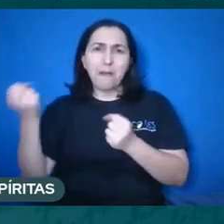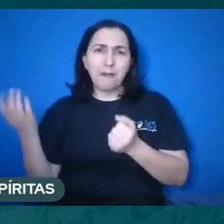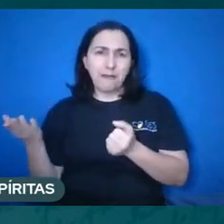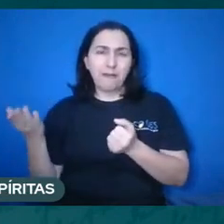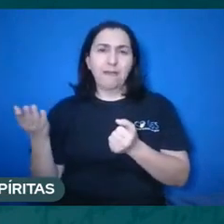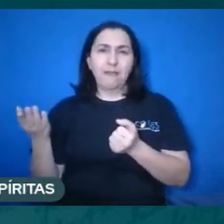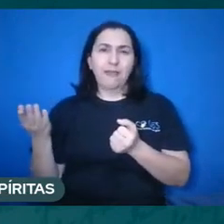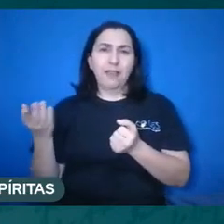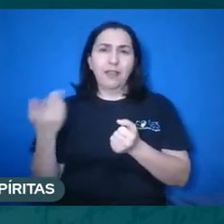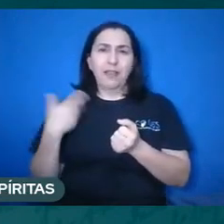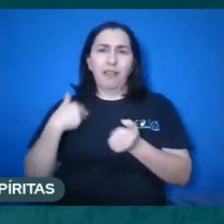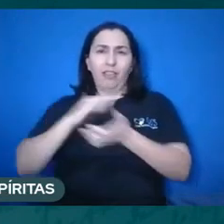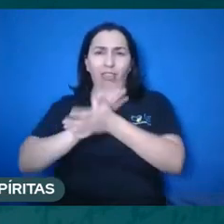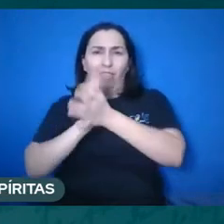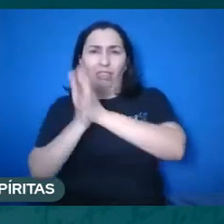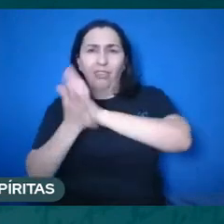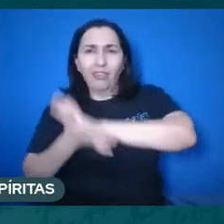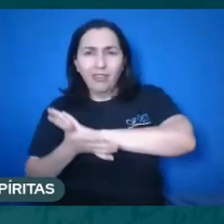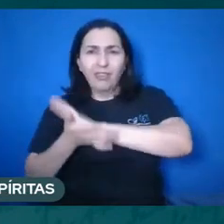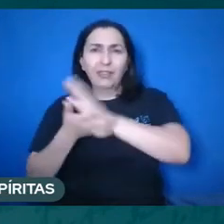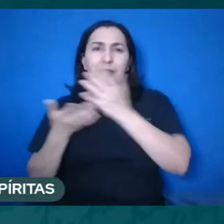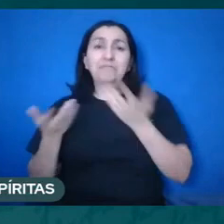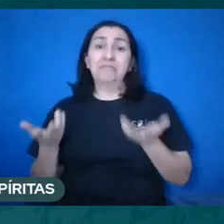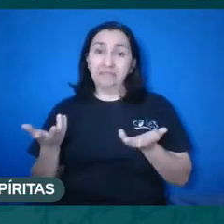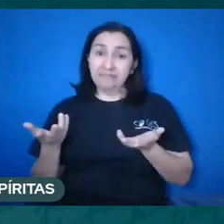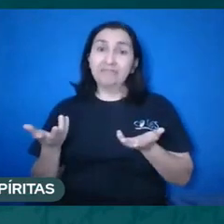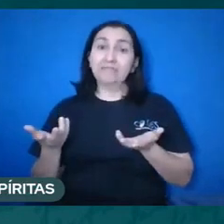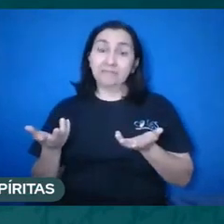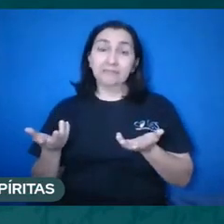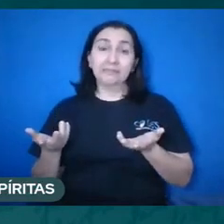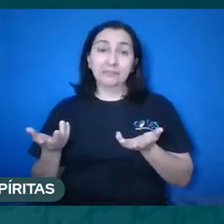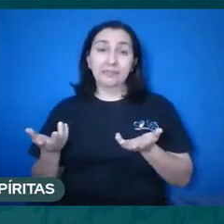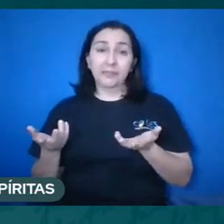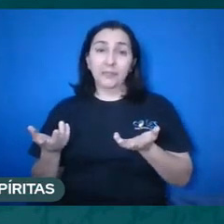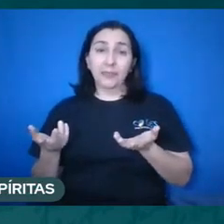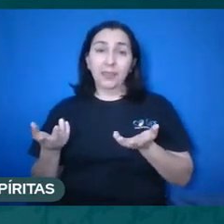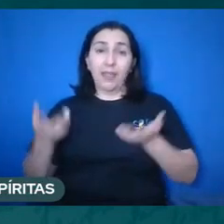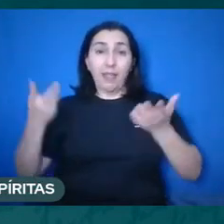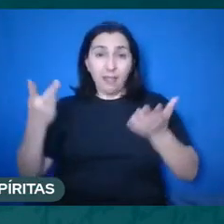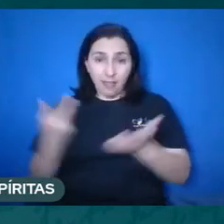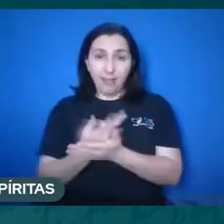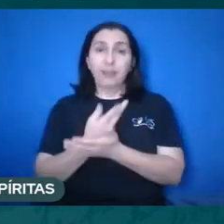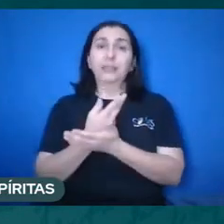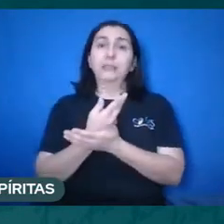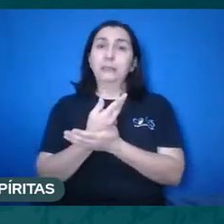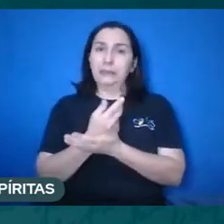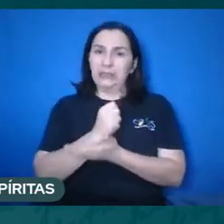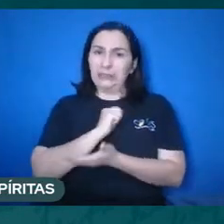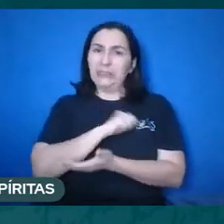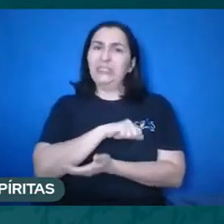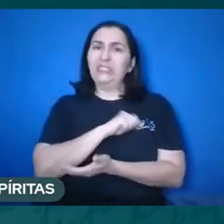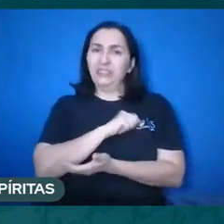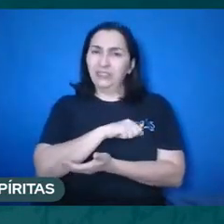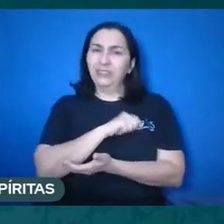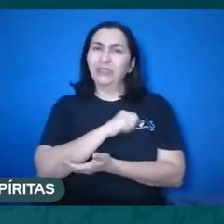torturadas, não é verdade? Torturadas de forma bem cruel,